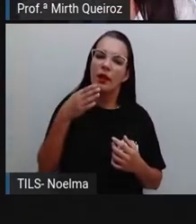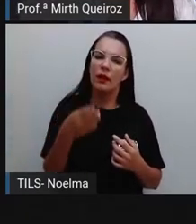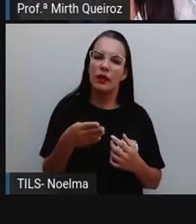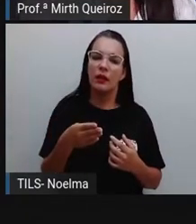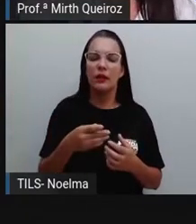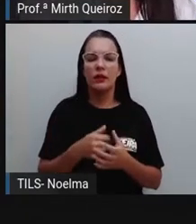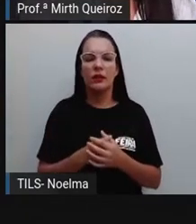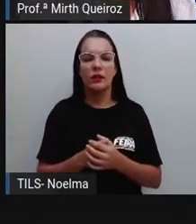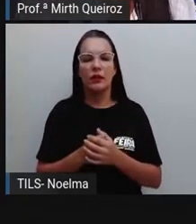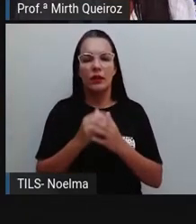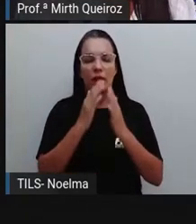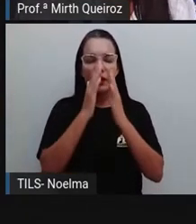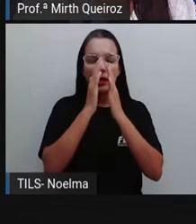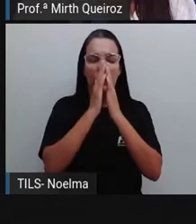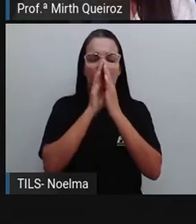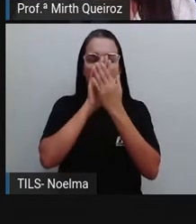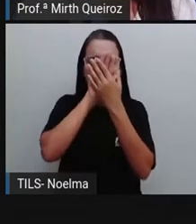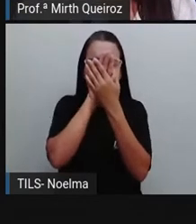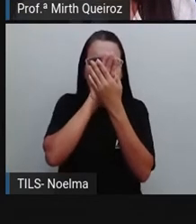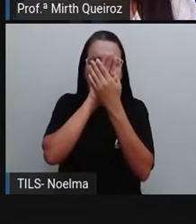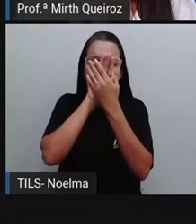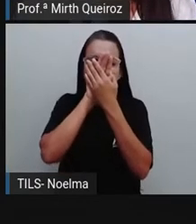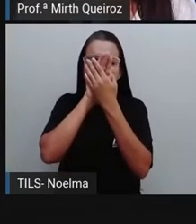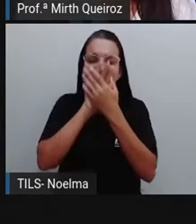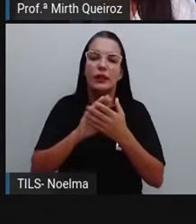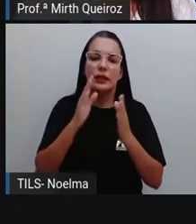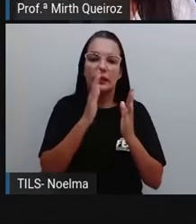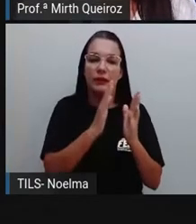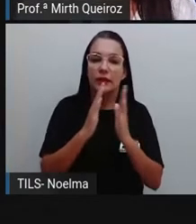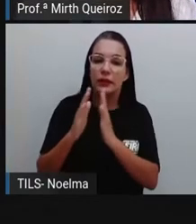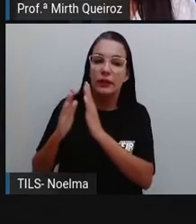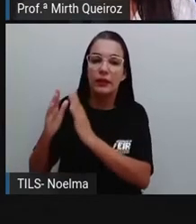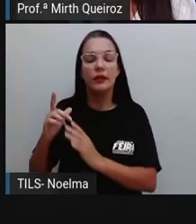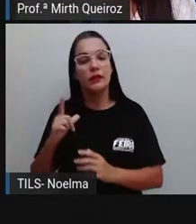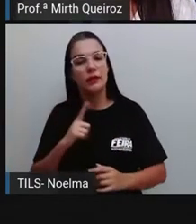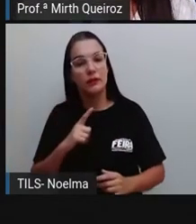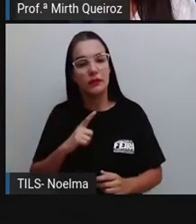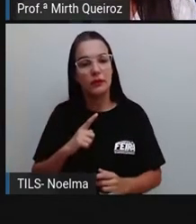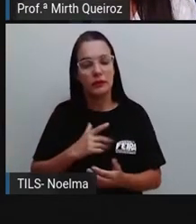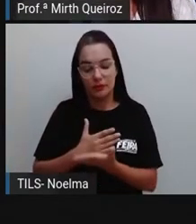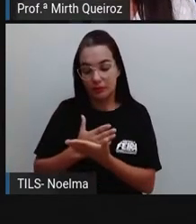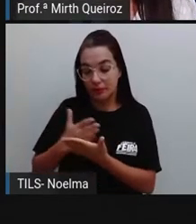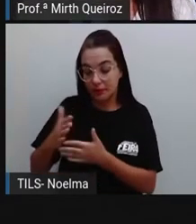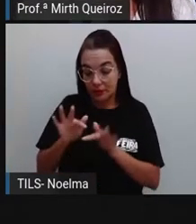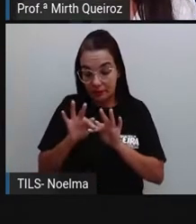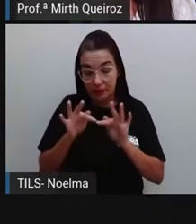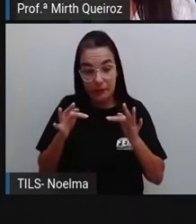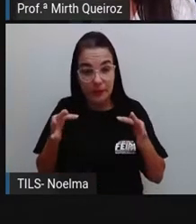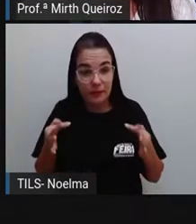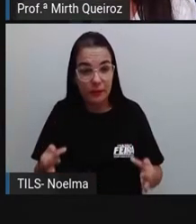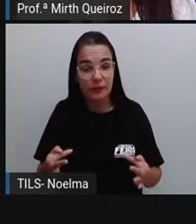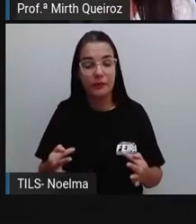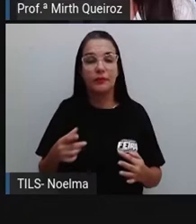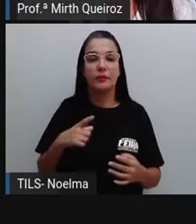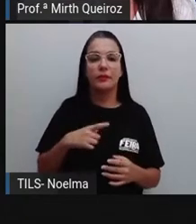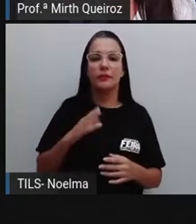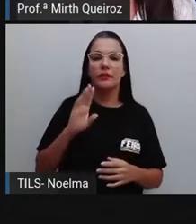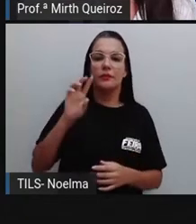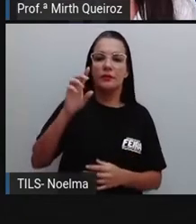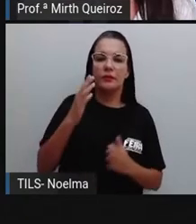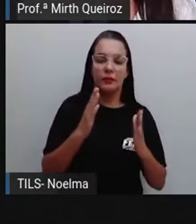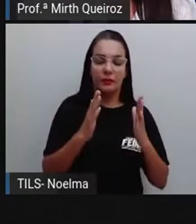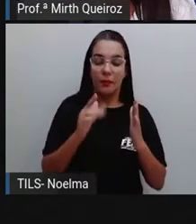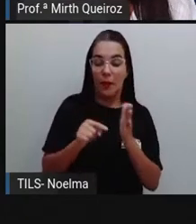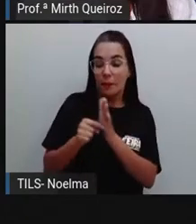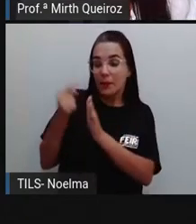cada três números, nós formamos uma classe, começando da classe simples, classe dos milhares, dos